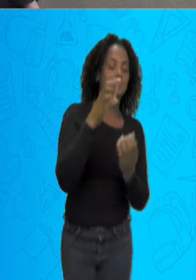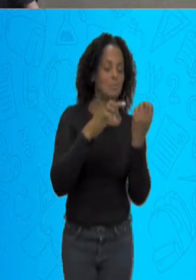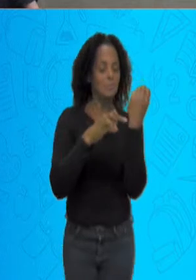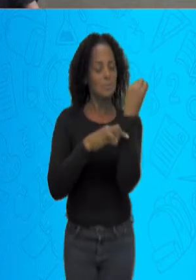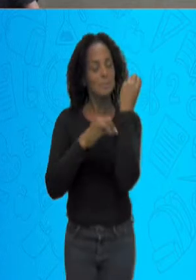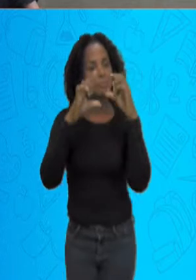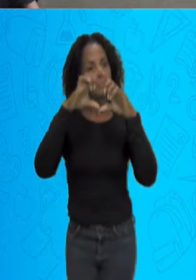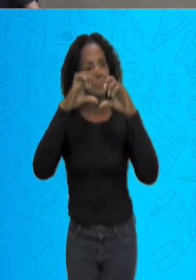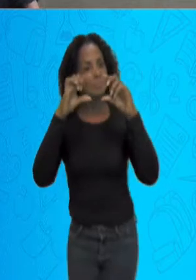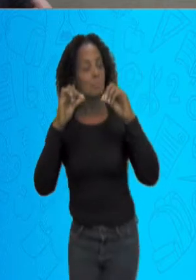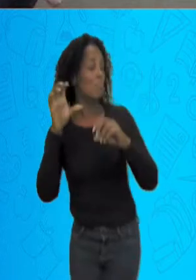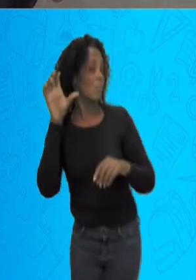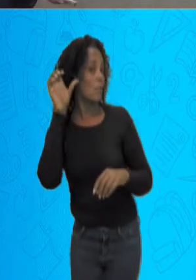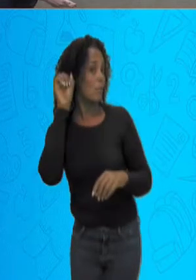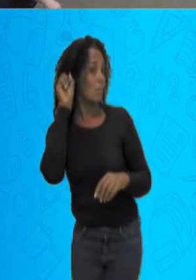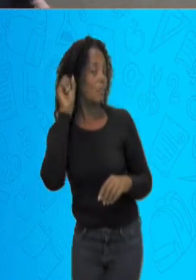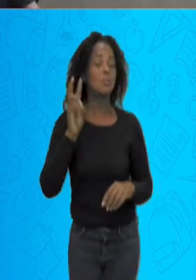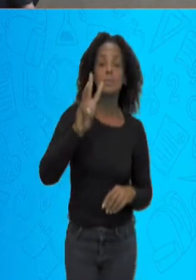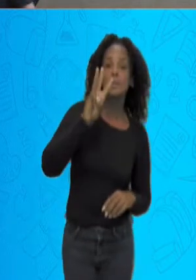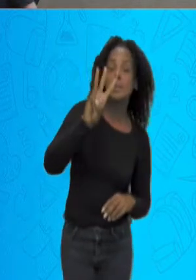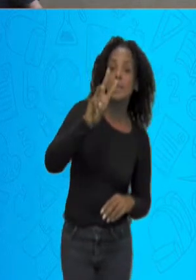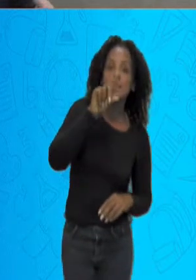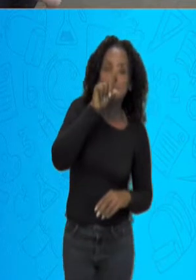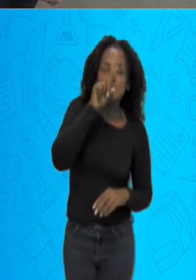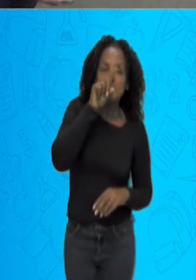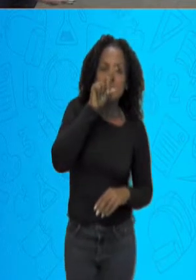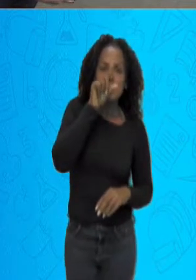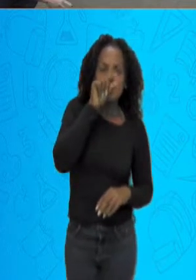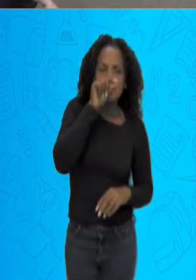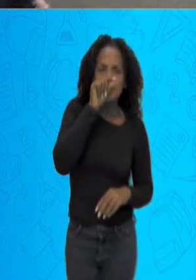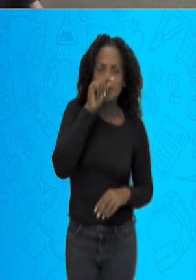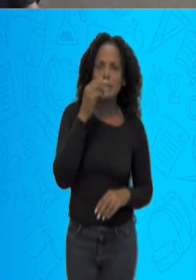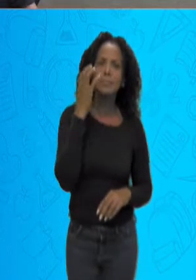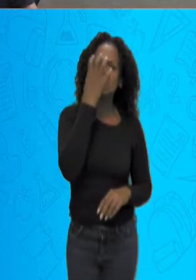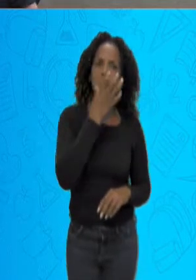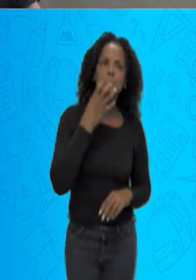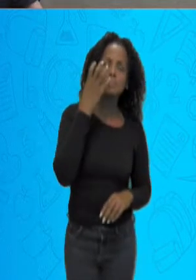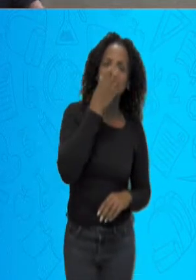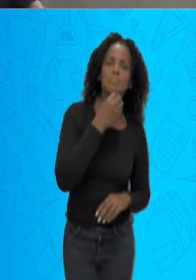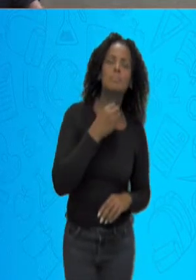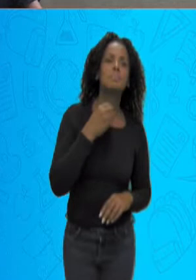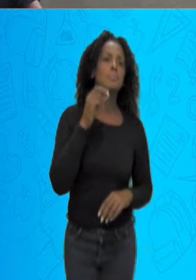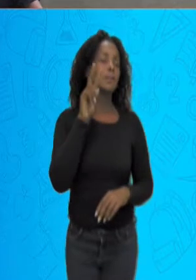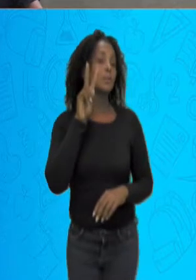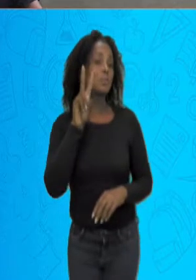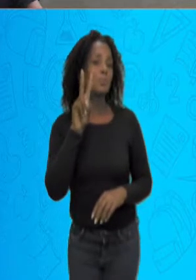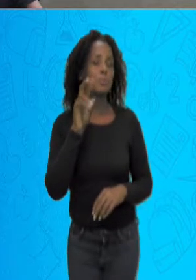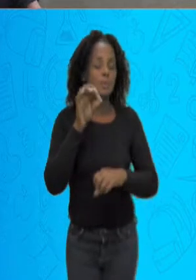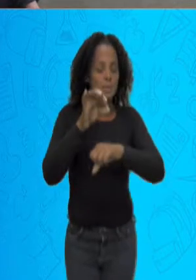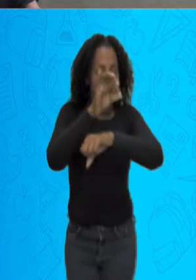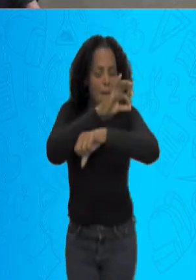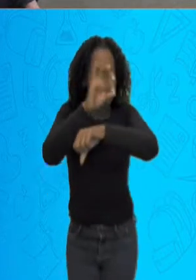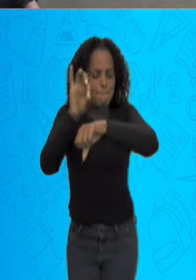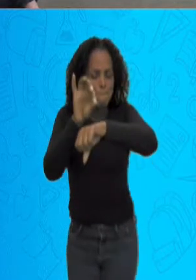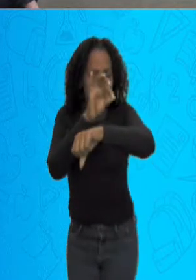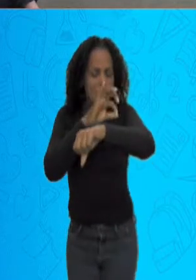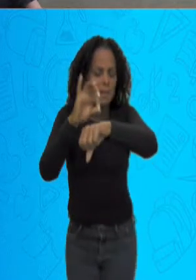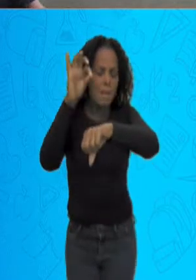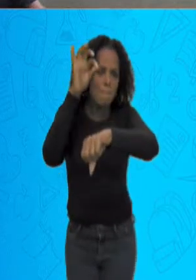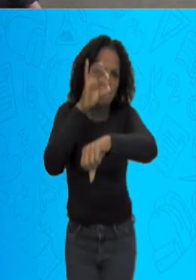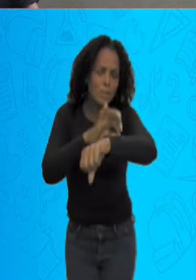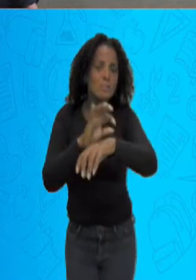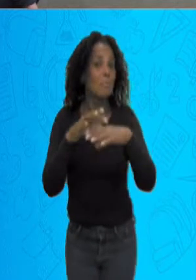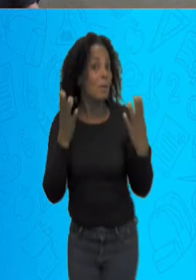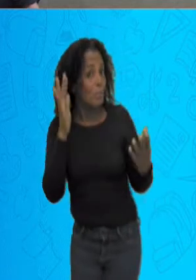ouvindo, sabe quem? Os três passarinhos que piam para as duas abelhas pousadas, sabe aonde?